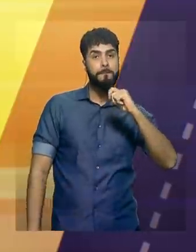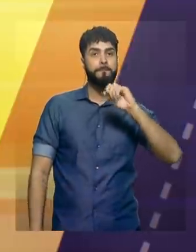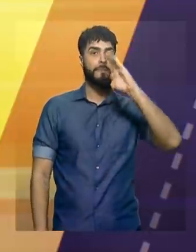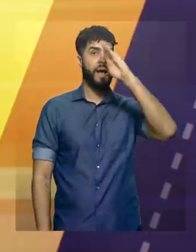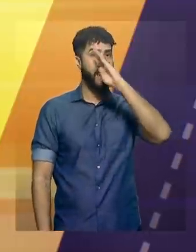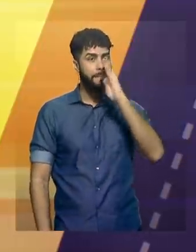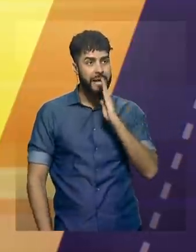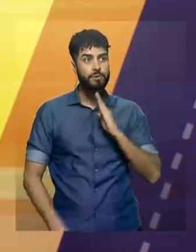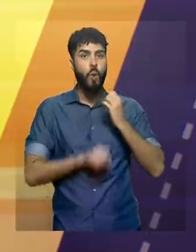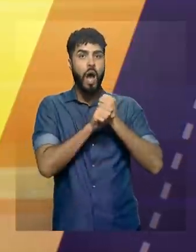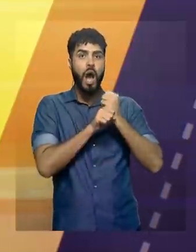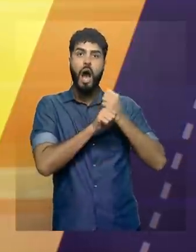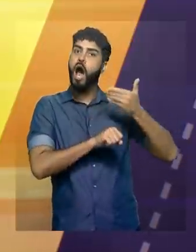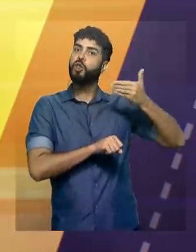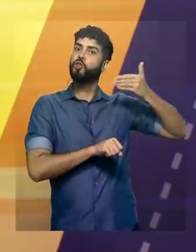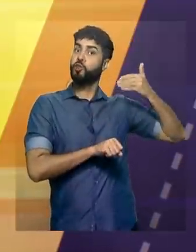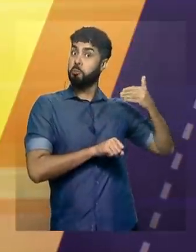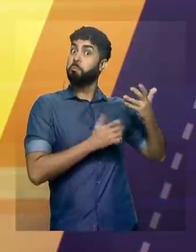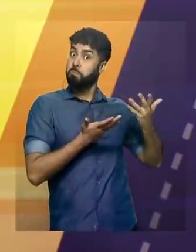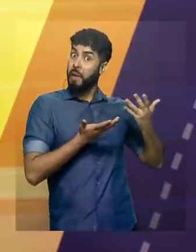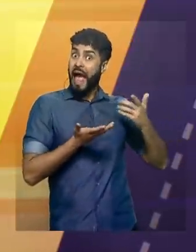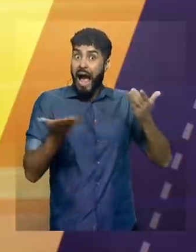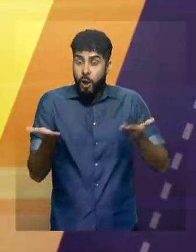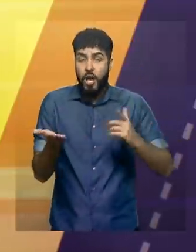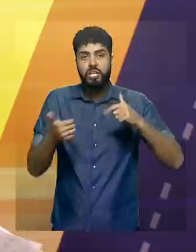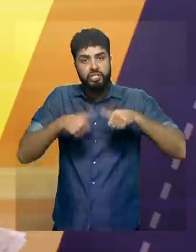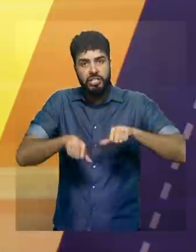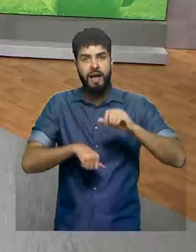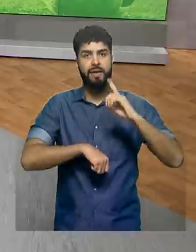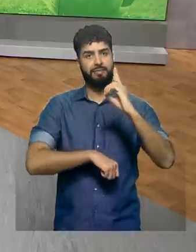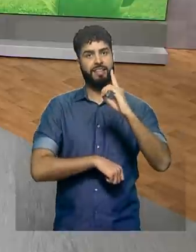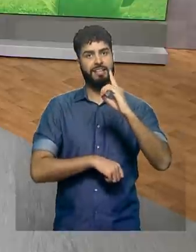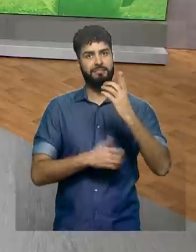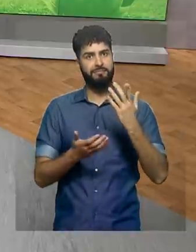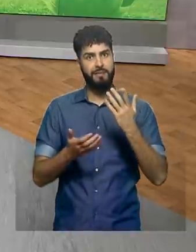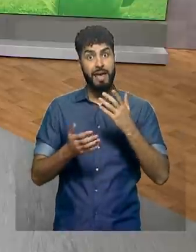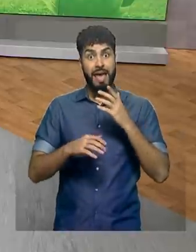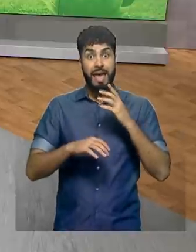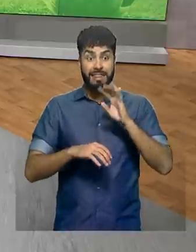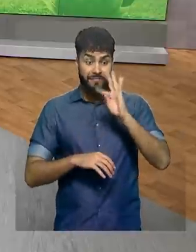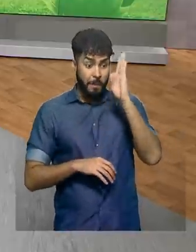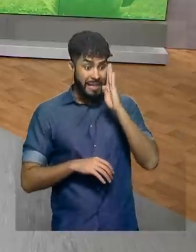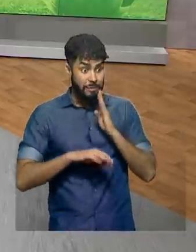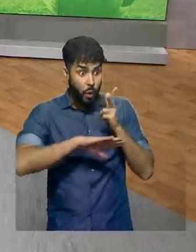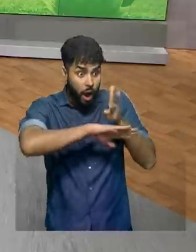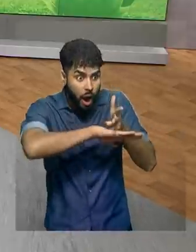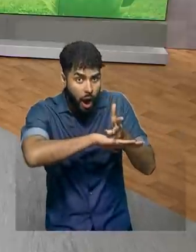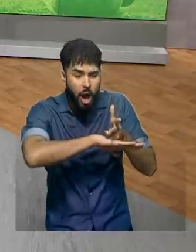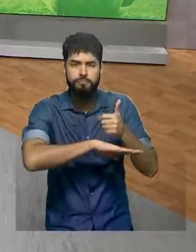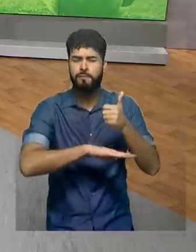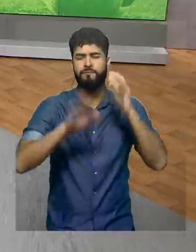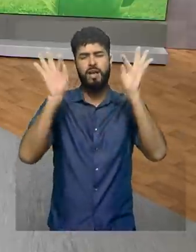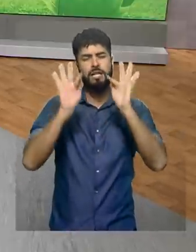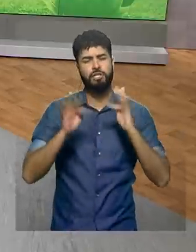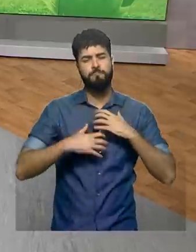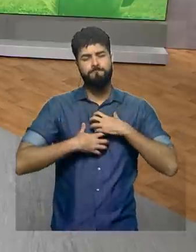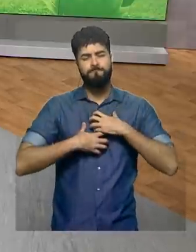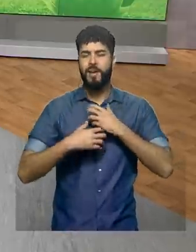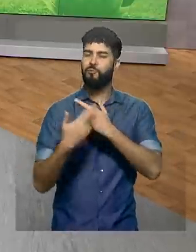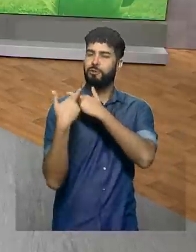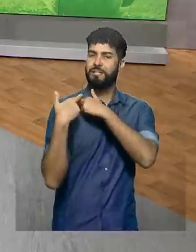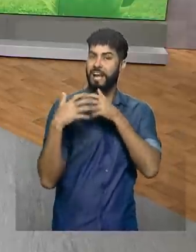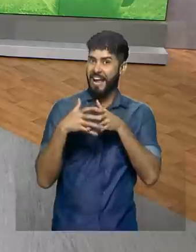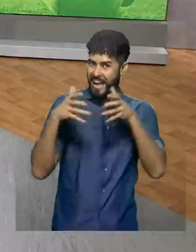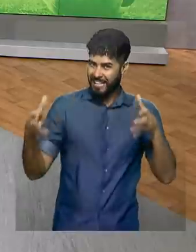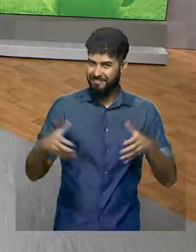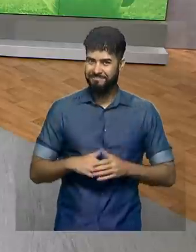oportunidades. Enfim, uma iniciativa muito bacana e eu estou muito feliz com essa enorme responsabilidade. Vamos falar um pouquinho dessa